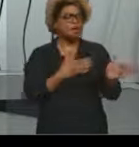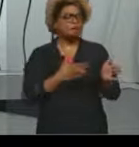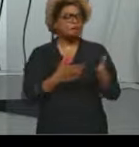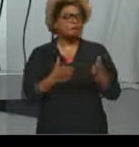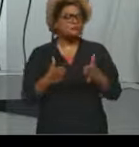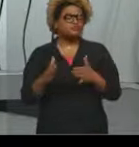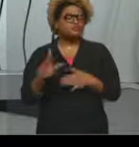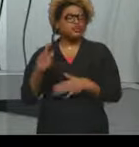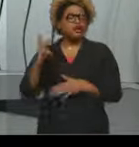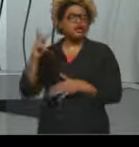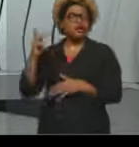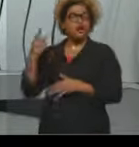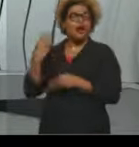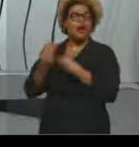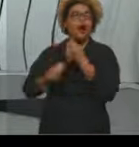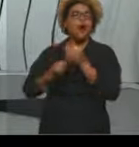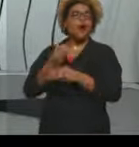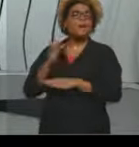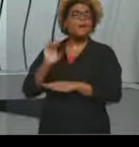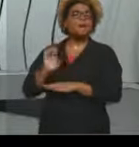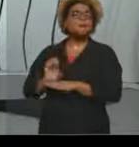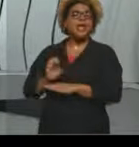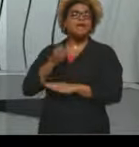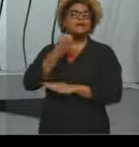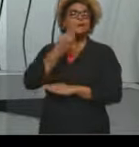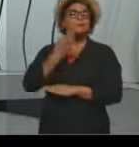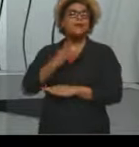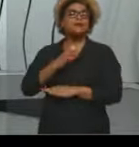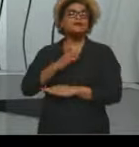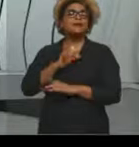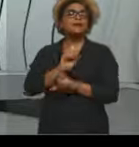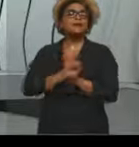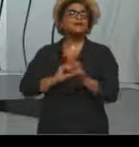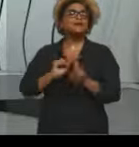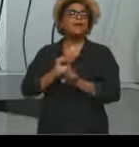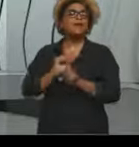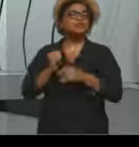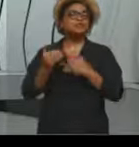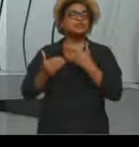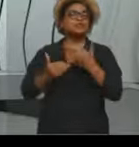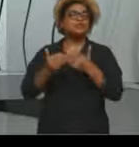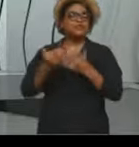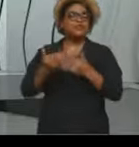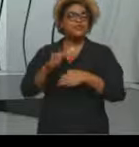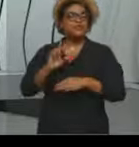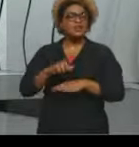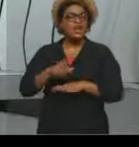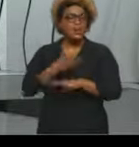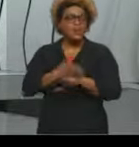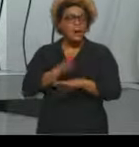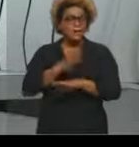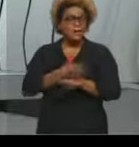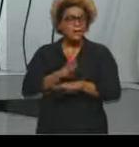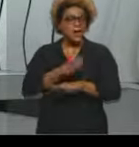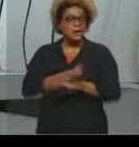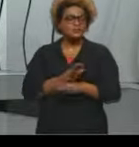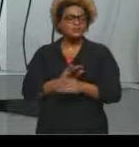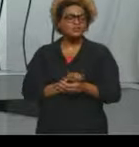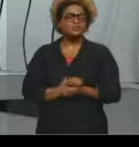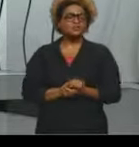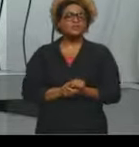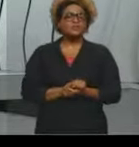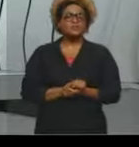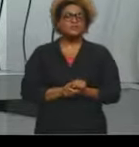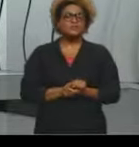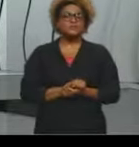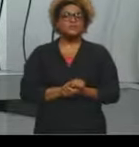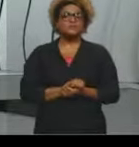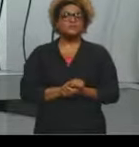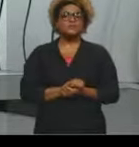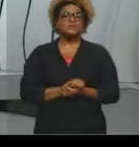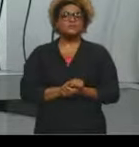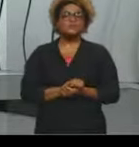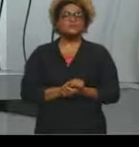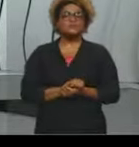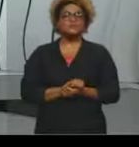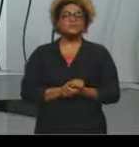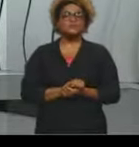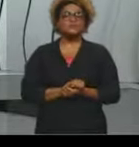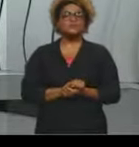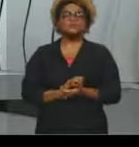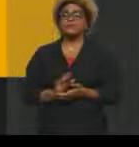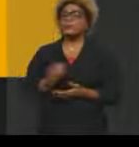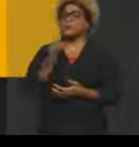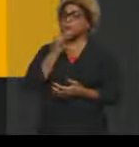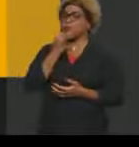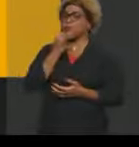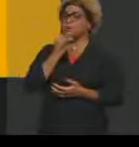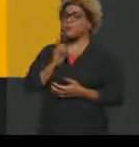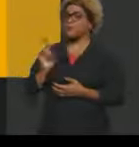bem-estar social se desenvolve, se consolida como uma prática aí que é recorrida, que é recorrente, né. Um exemplo